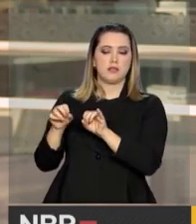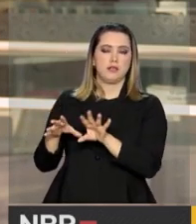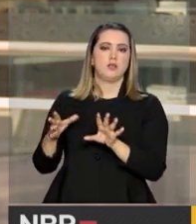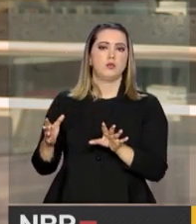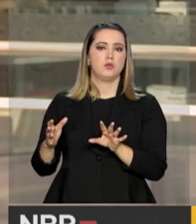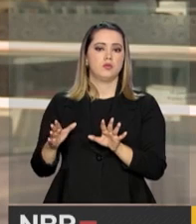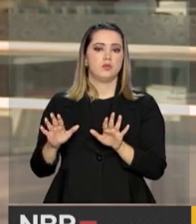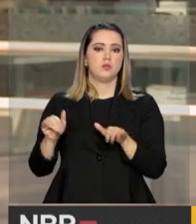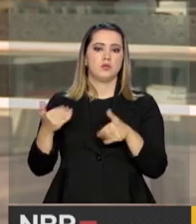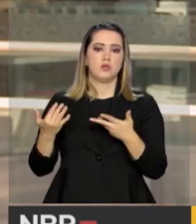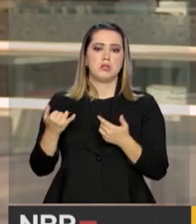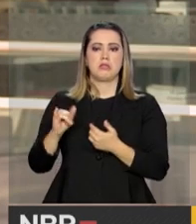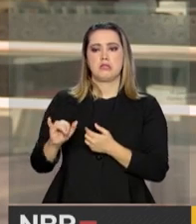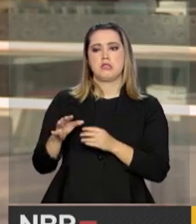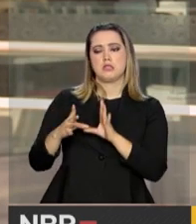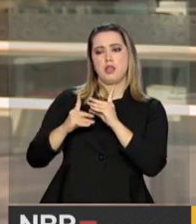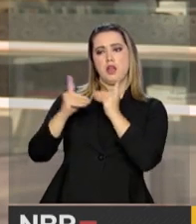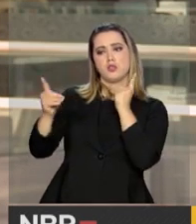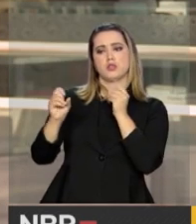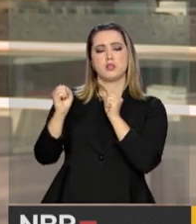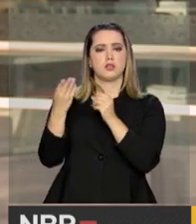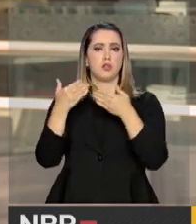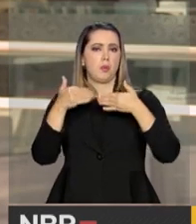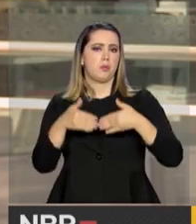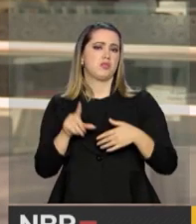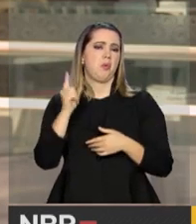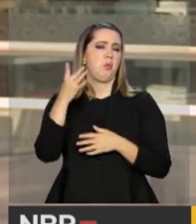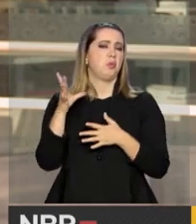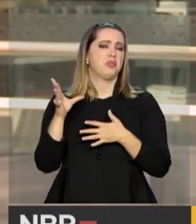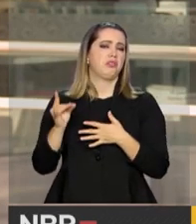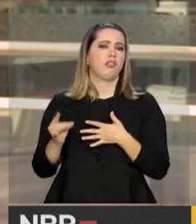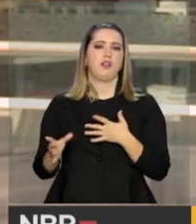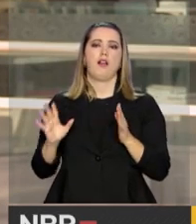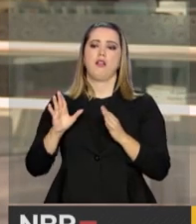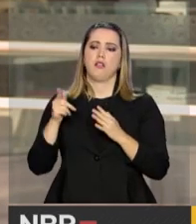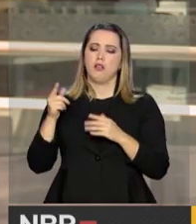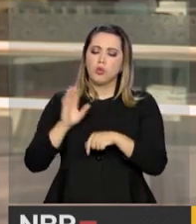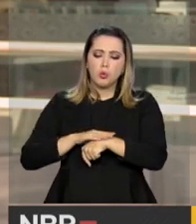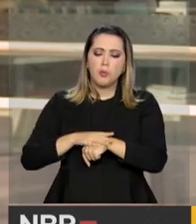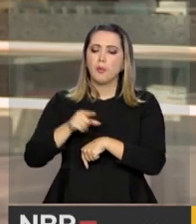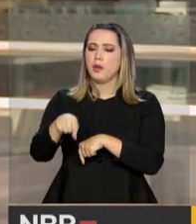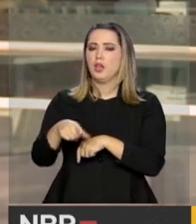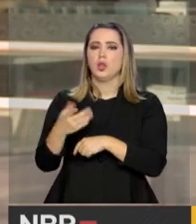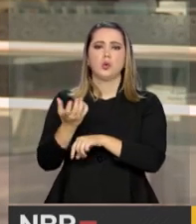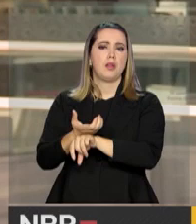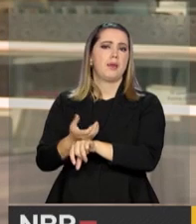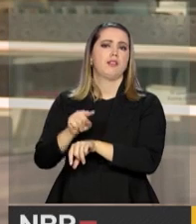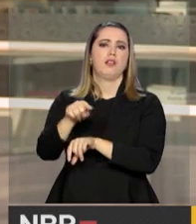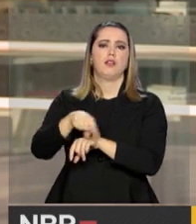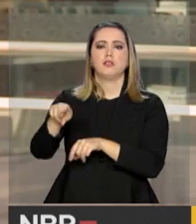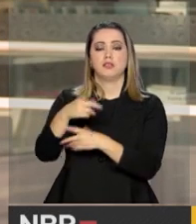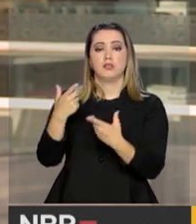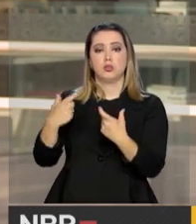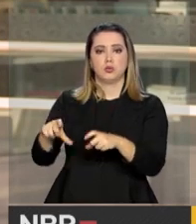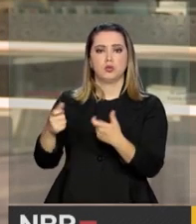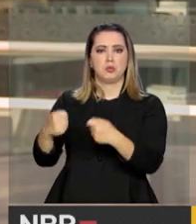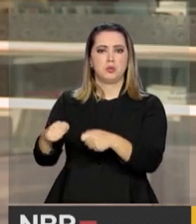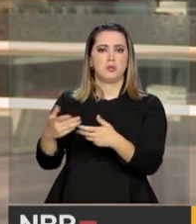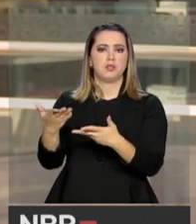E, se é à distância ou presencial, é um detalhe daquele momento, é um detalhe da necessidade